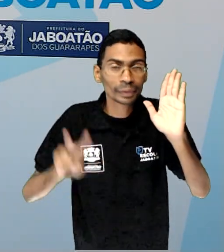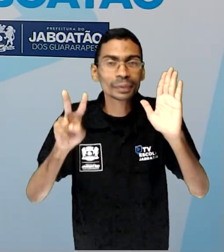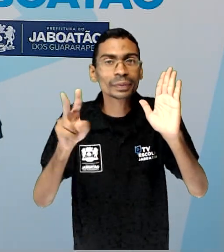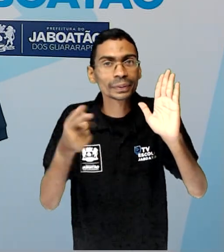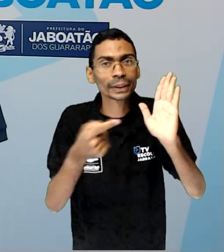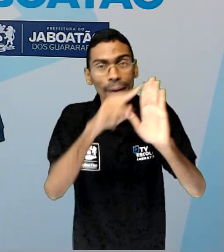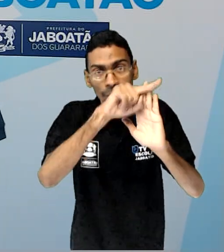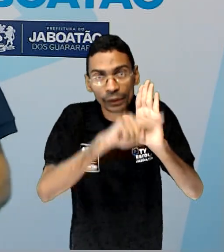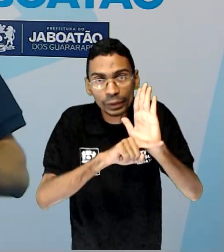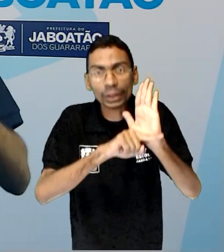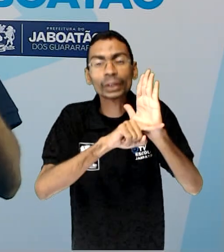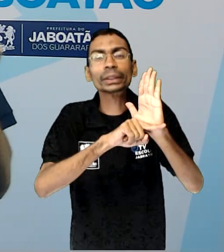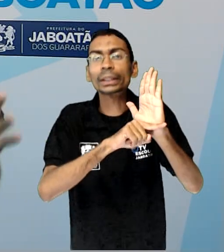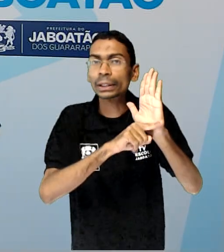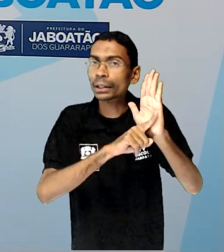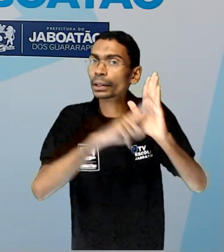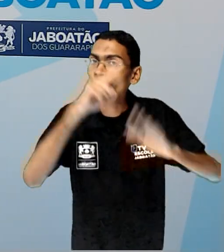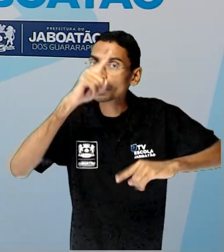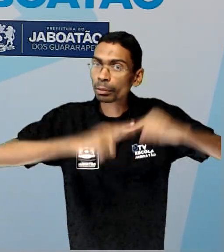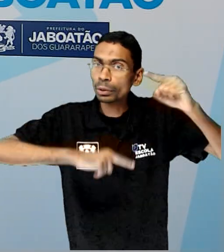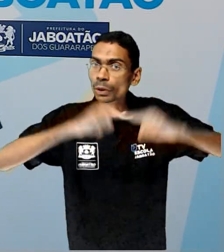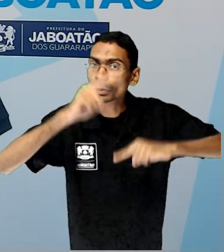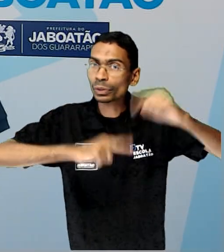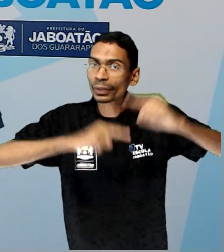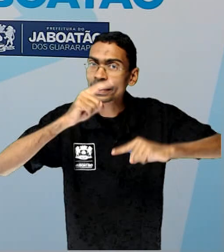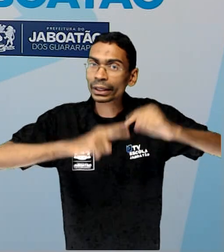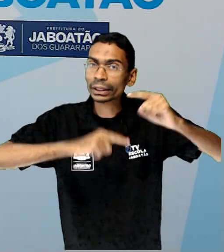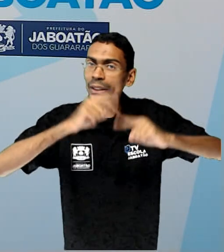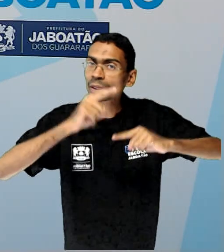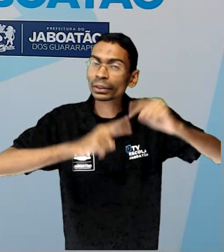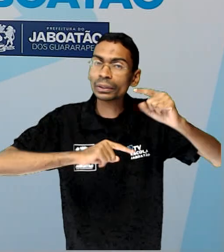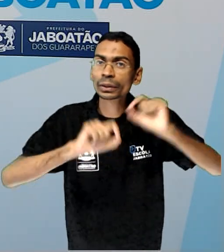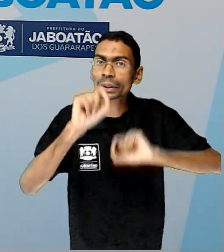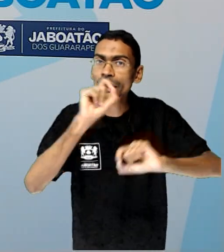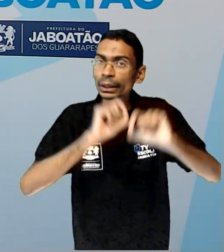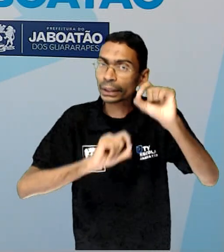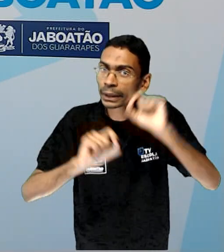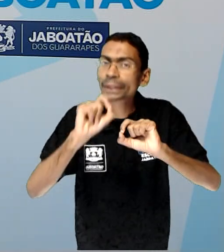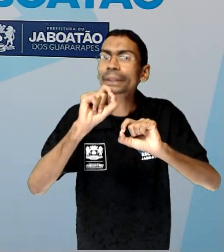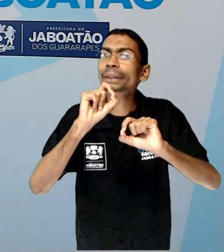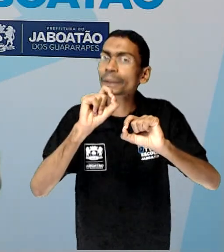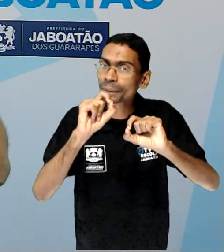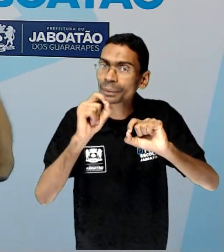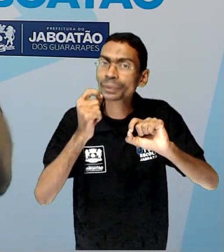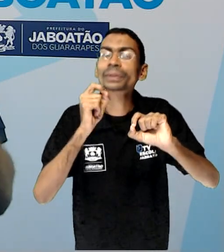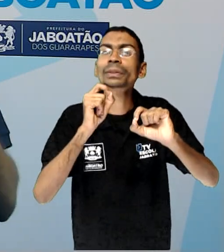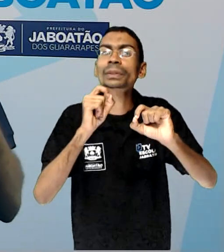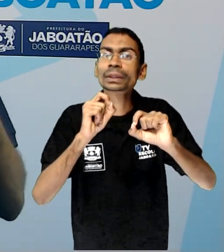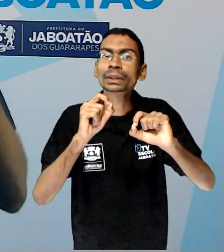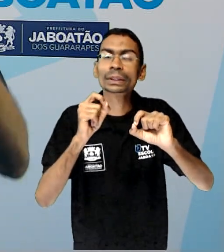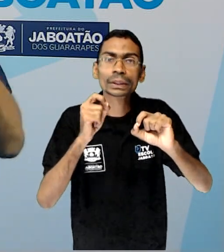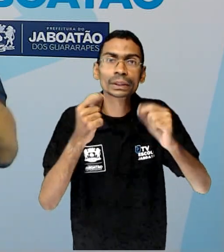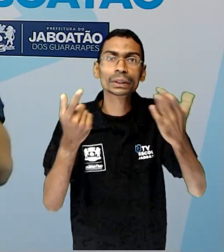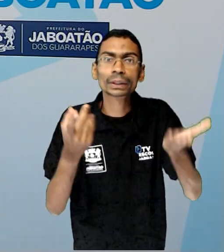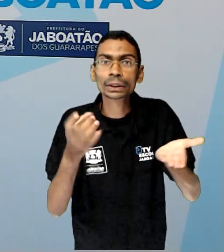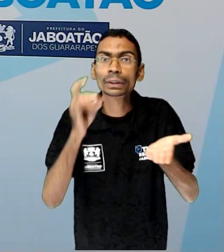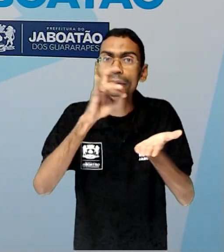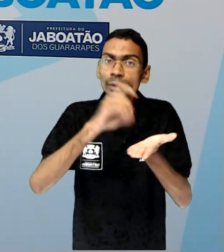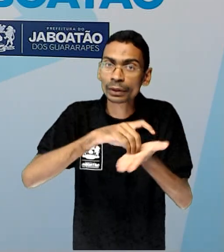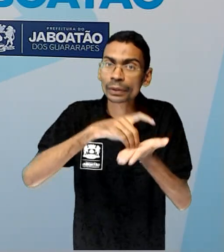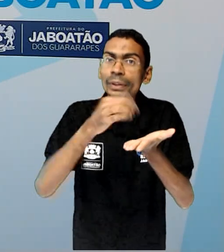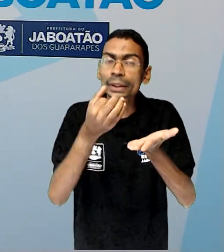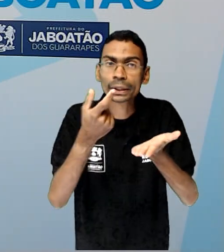de produtos que são de origem da atividade econômica pecuária.